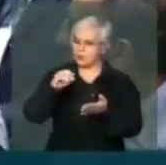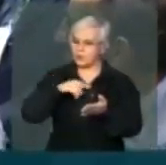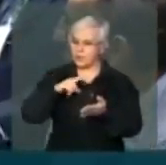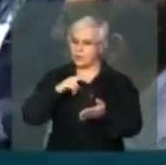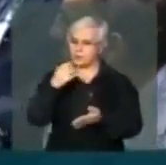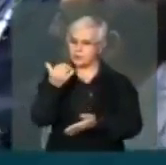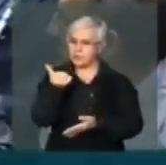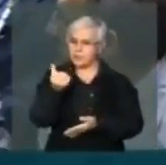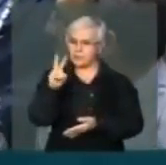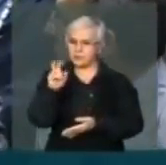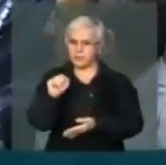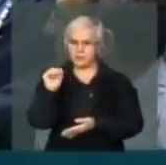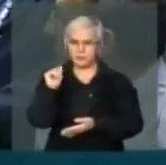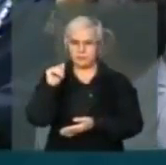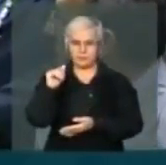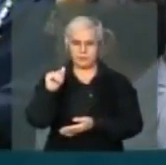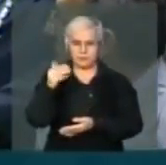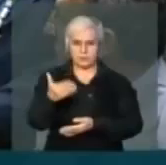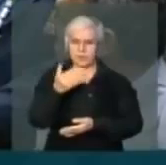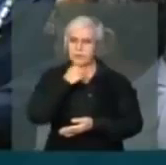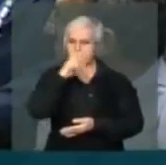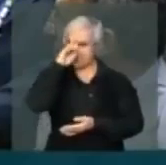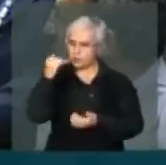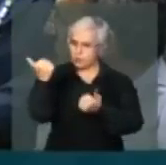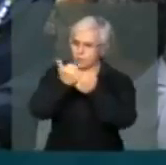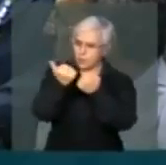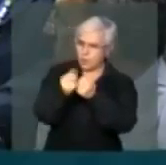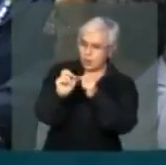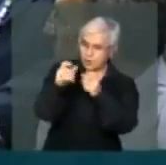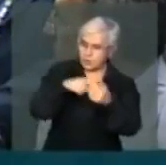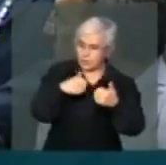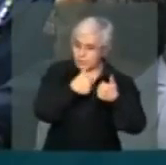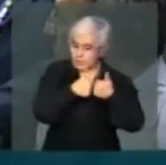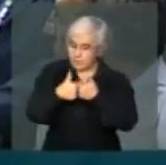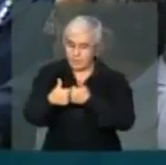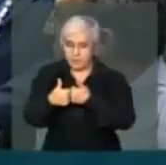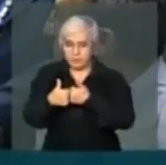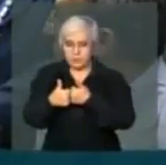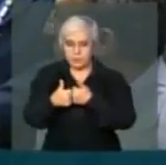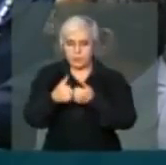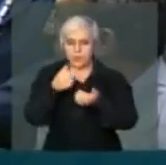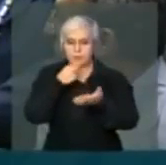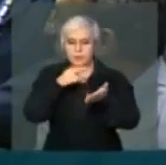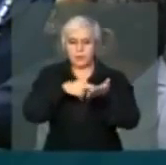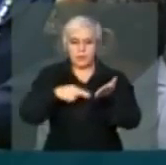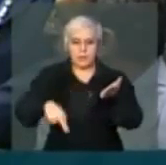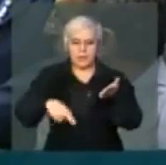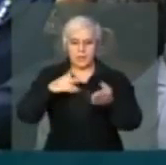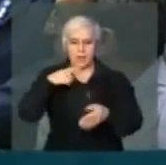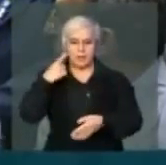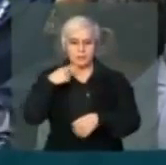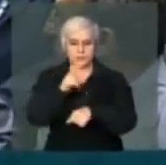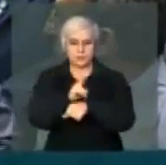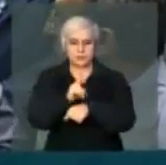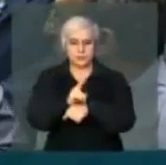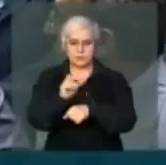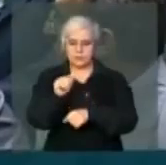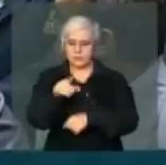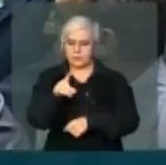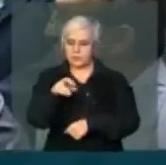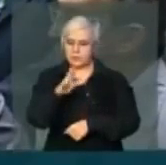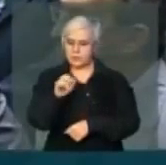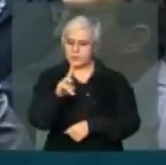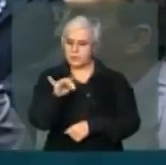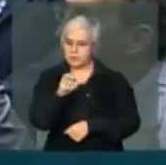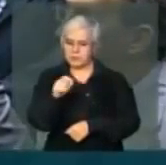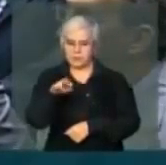confusão da qual eu concordo vossa excelência assume estava ao seu lado o relator e o advogado de defesa do André Vargas na